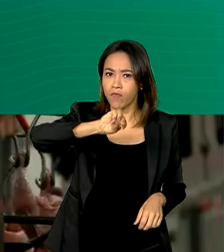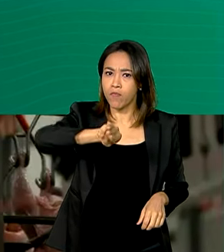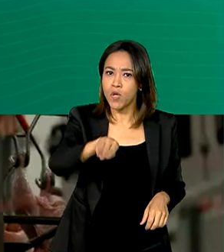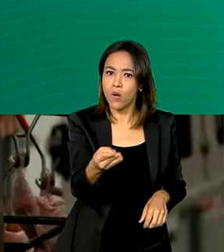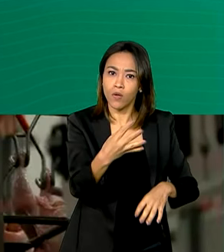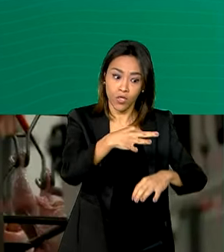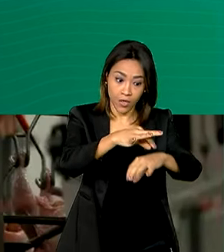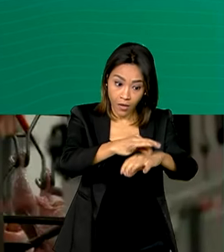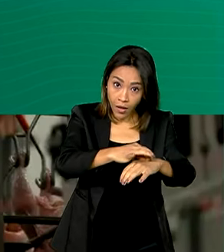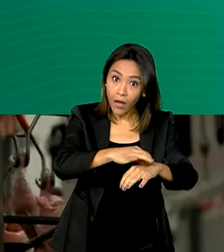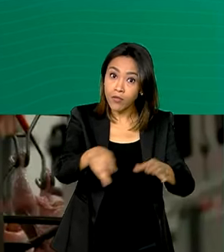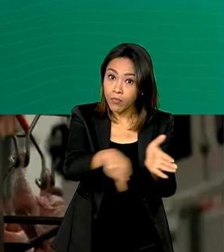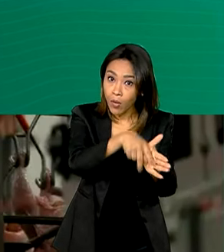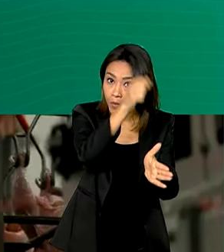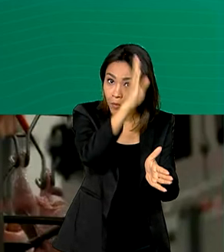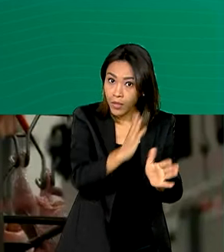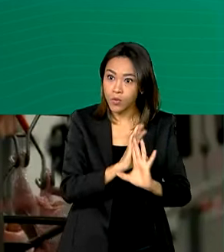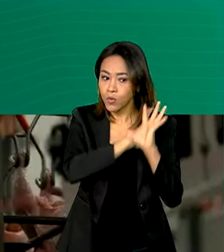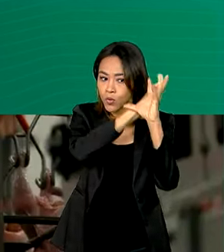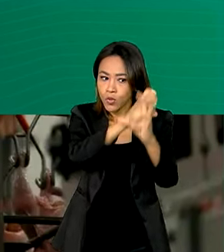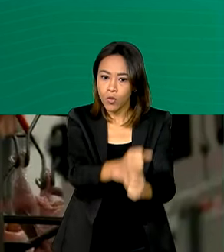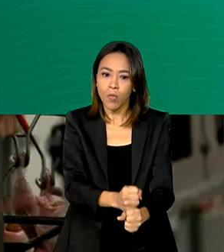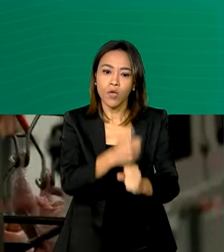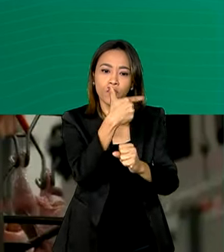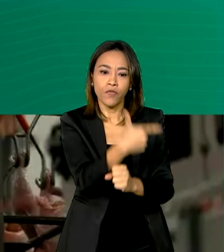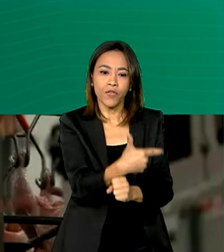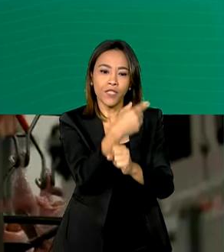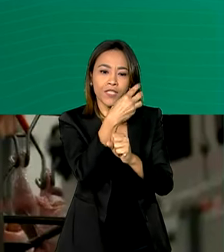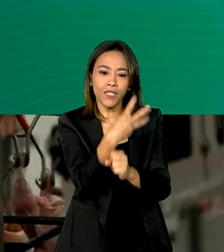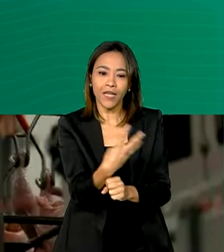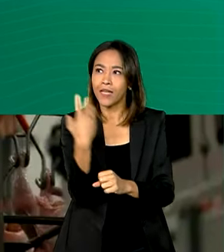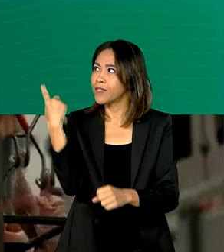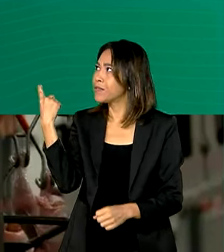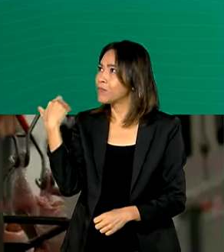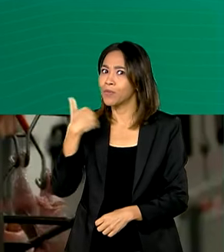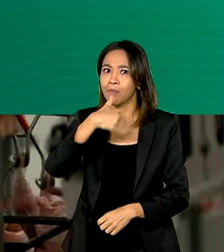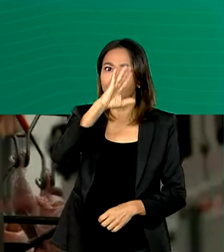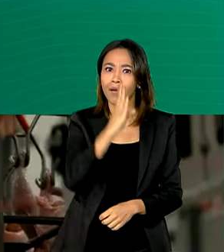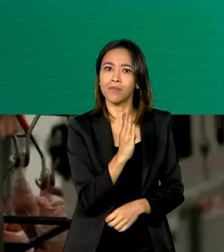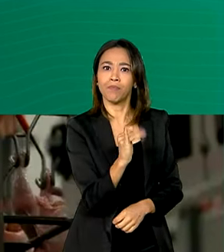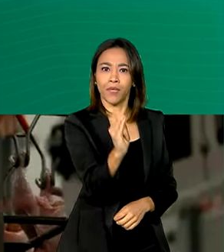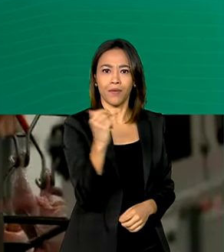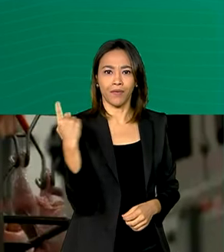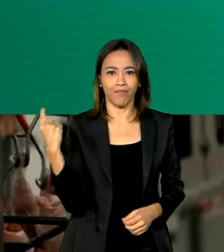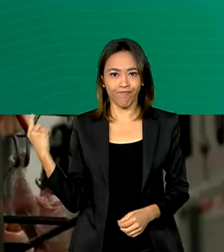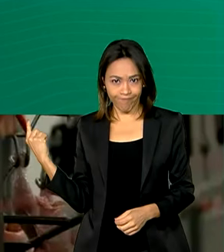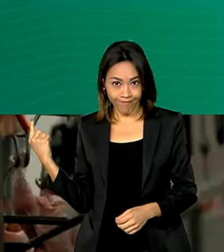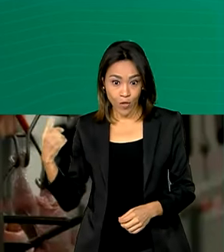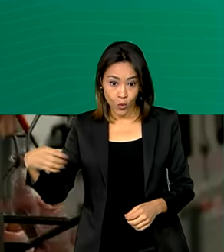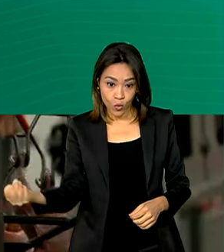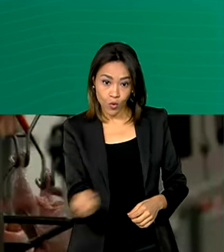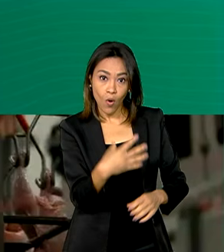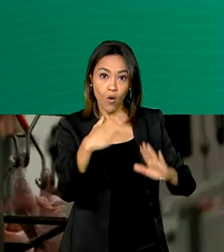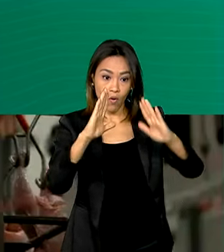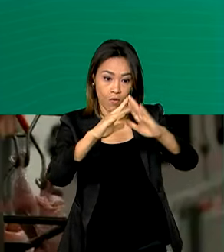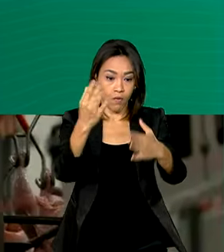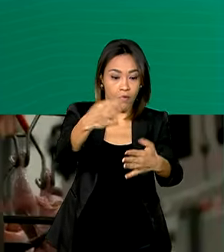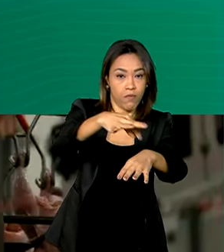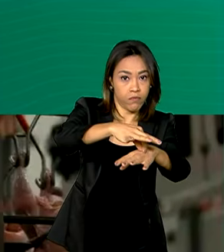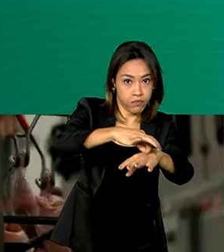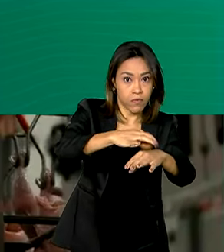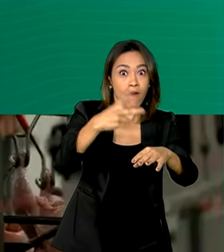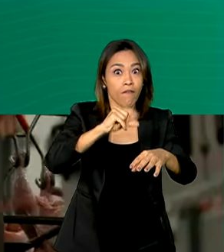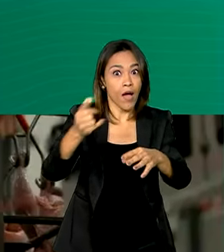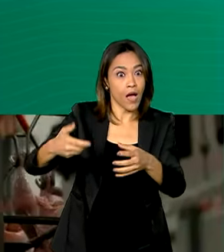carnes brasileiras, somando mais de 23 bilhões de dólares. Os novos frigoríficos habilitados devem injetar mais 10